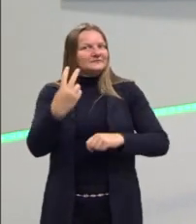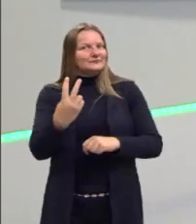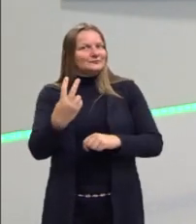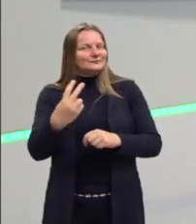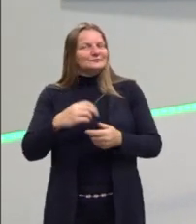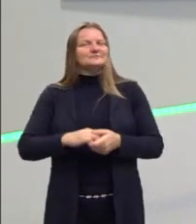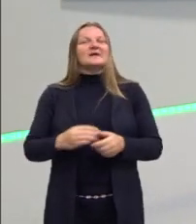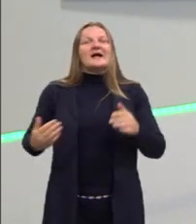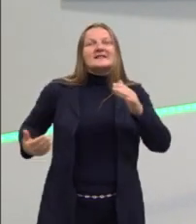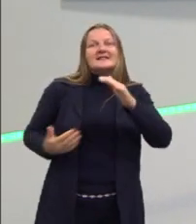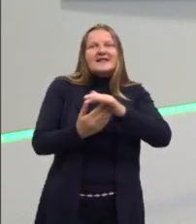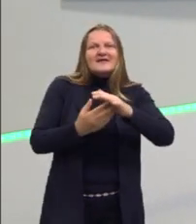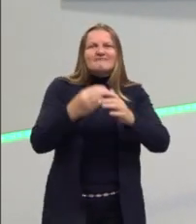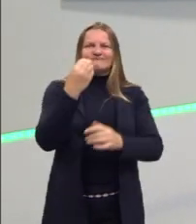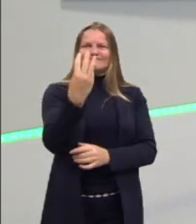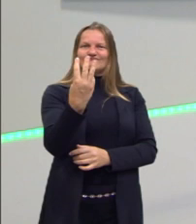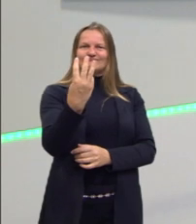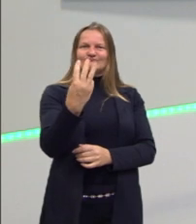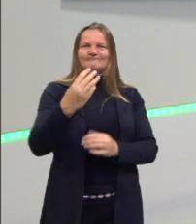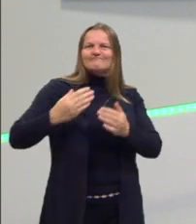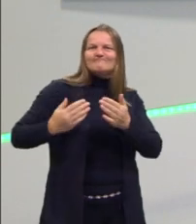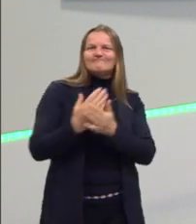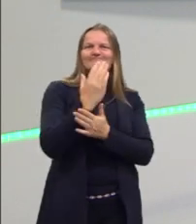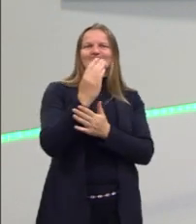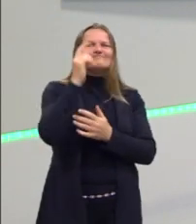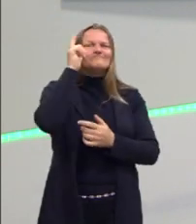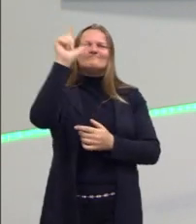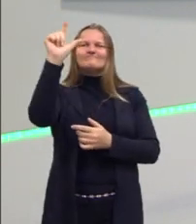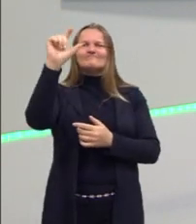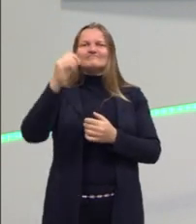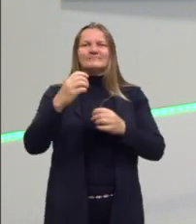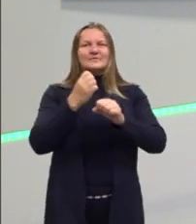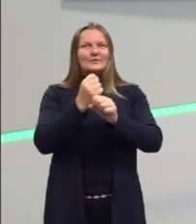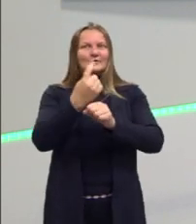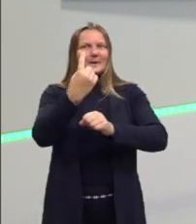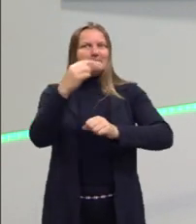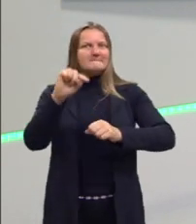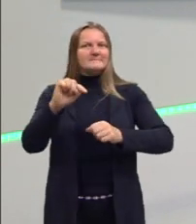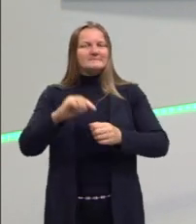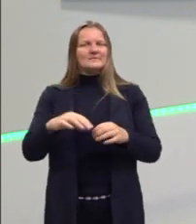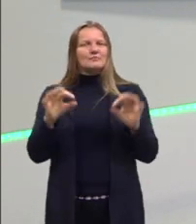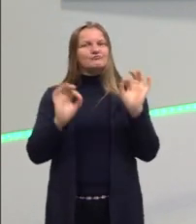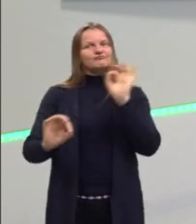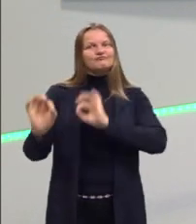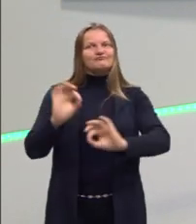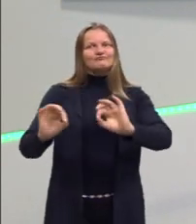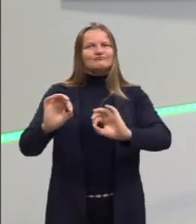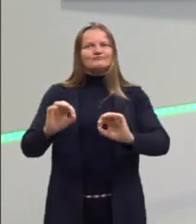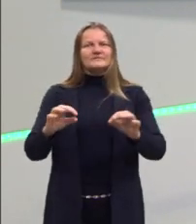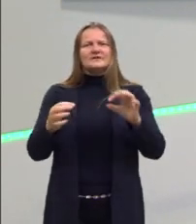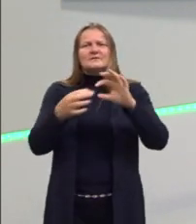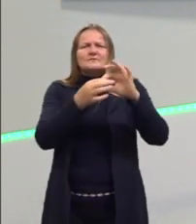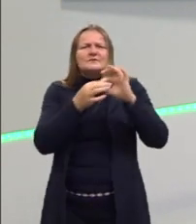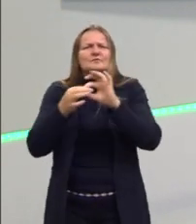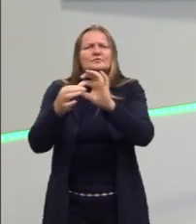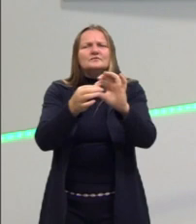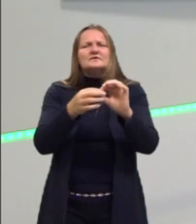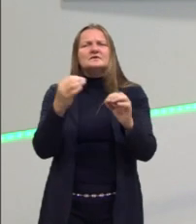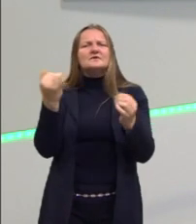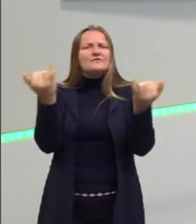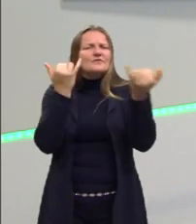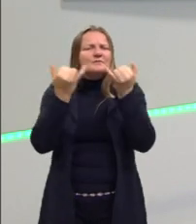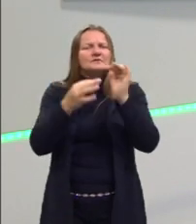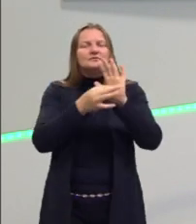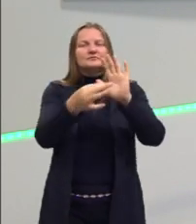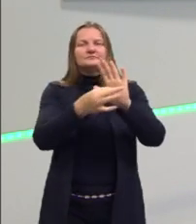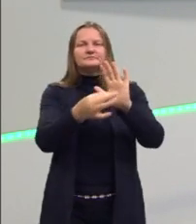para chegar na 3 e fazer isso com maestria, que é unir as informações, os teus